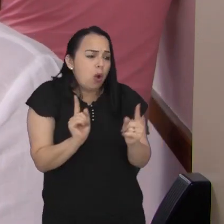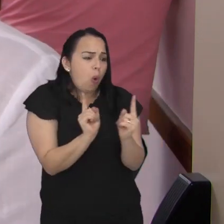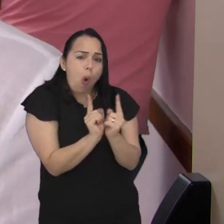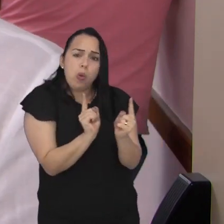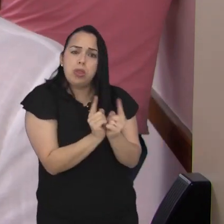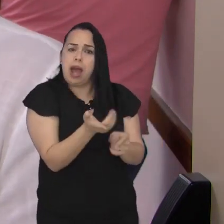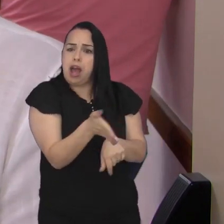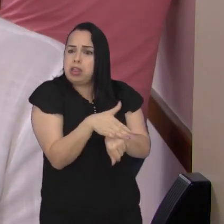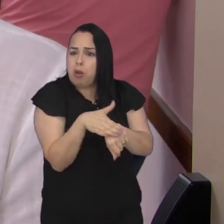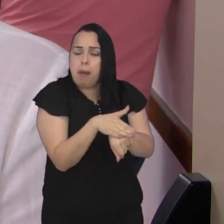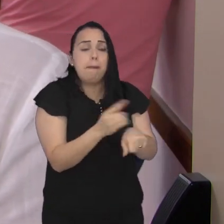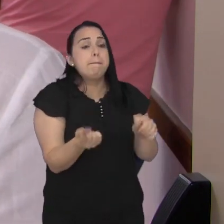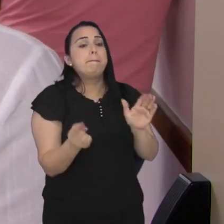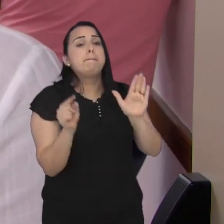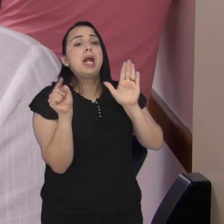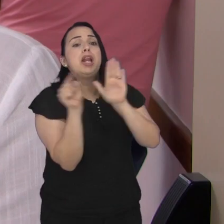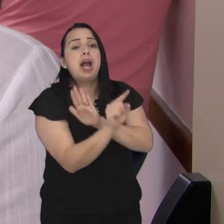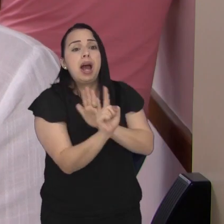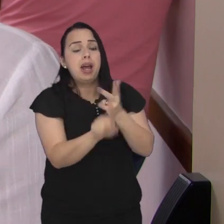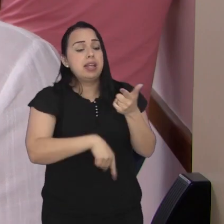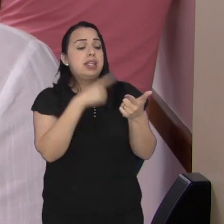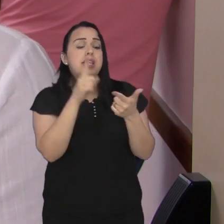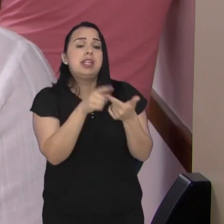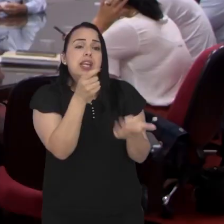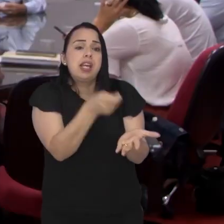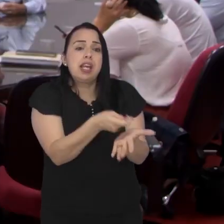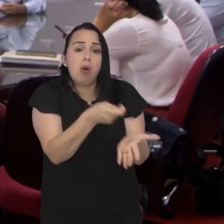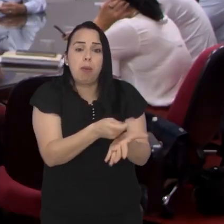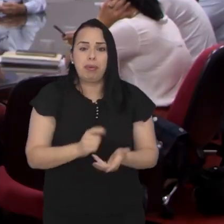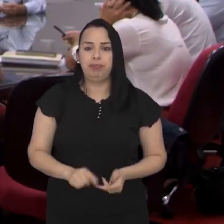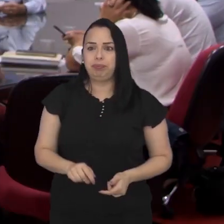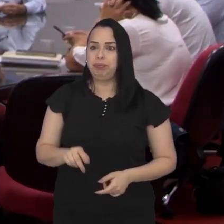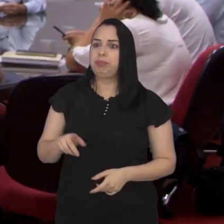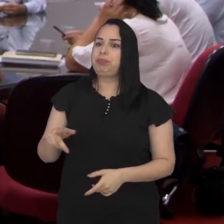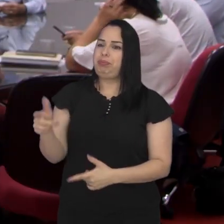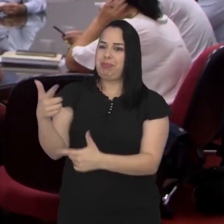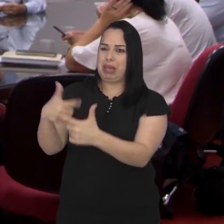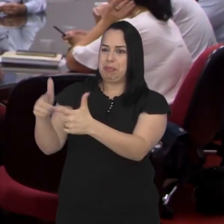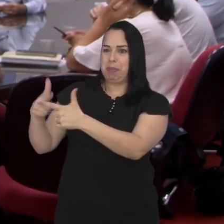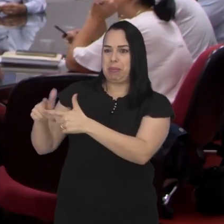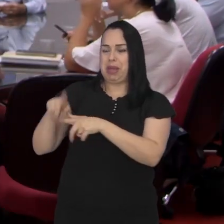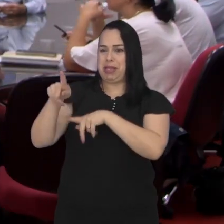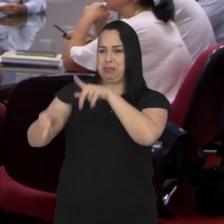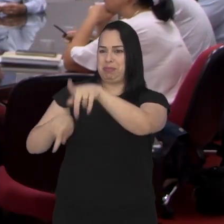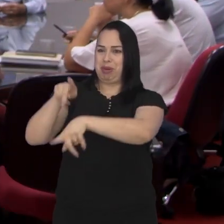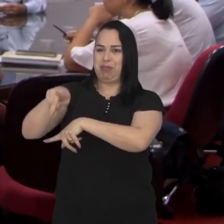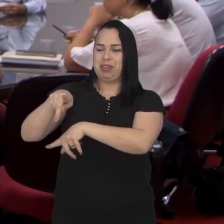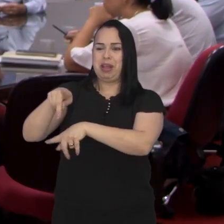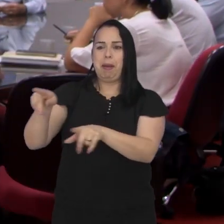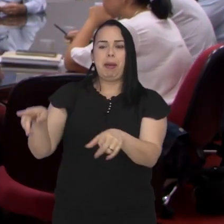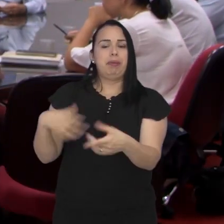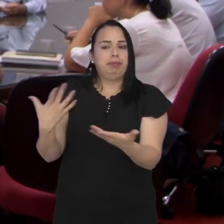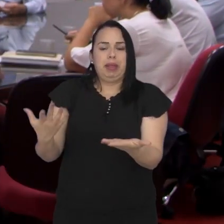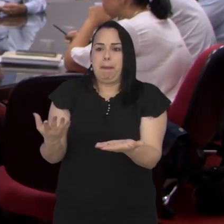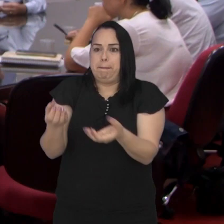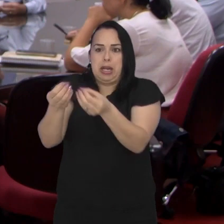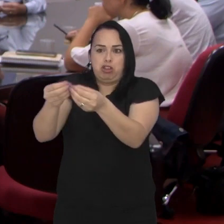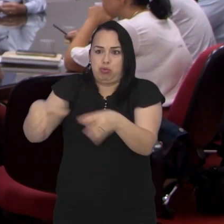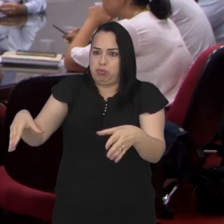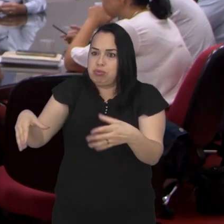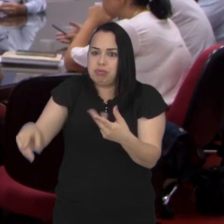treitamento, você entender primeiro e cobrar. O problema é da população que está aí perdendo os seus